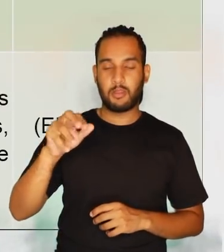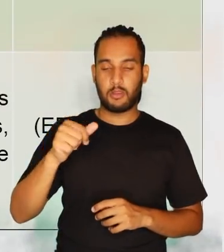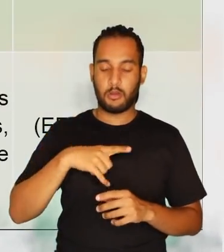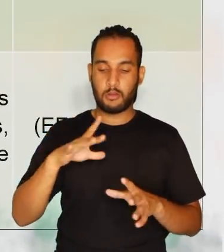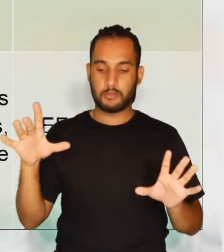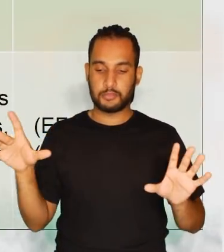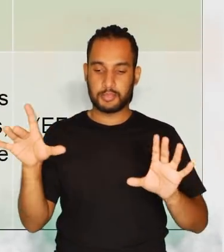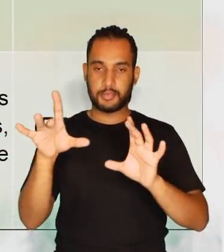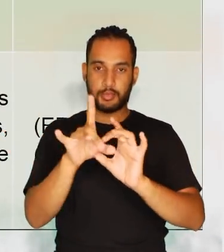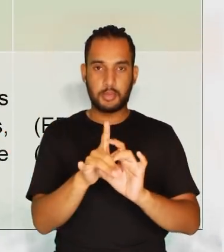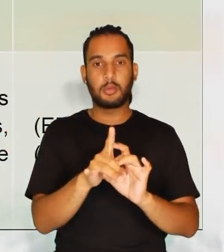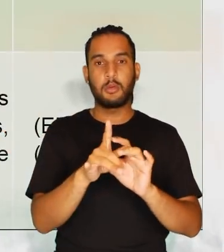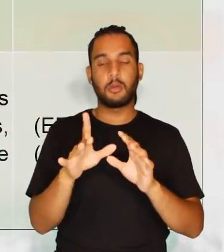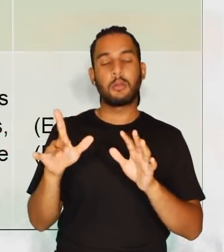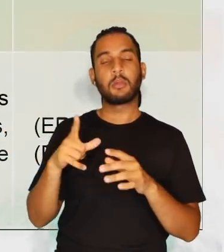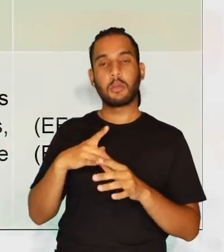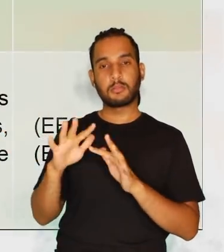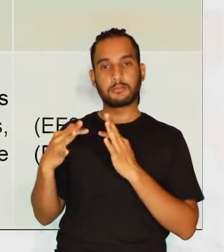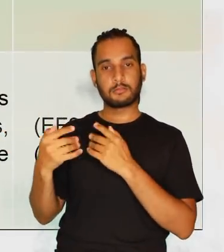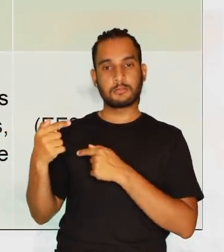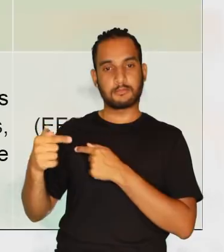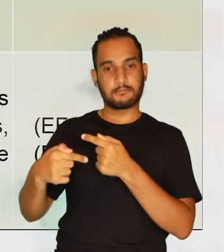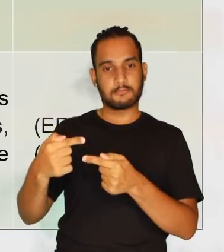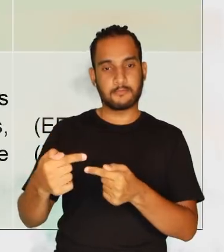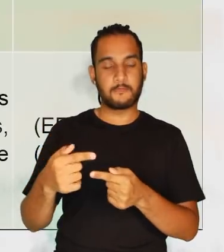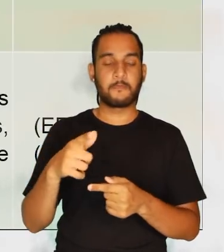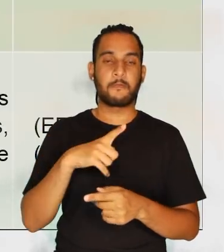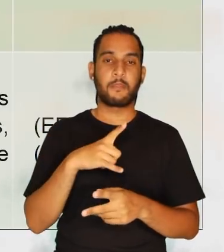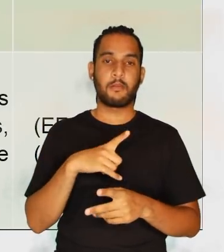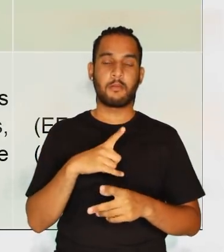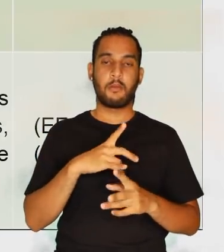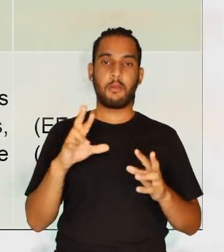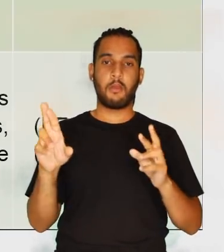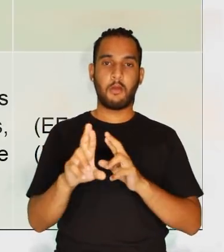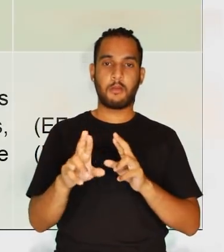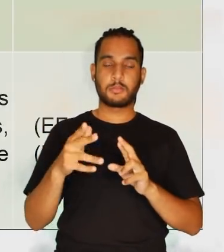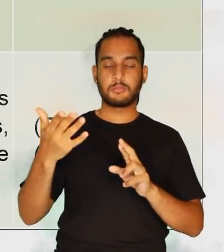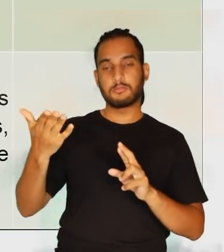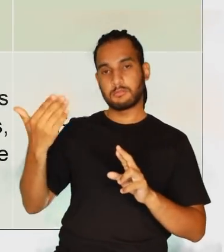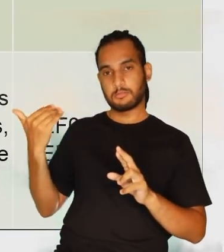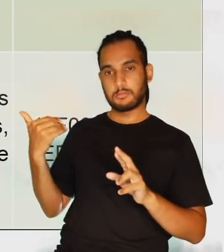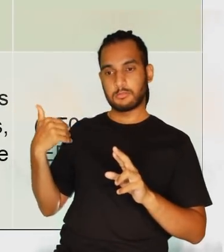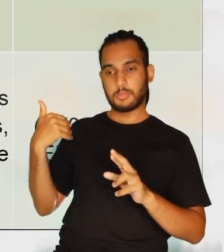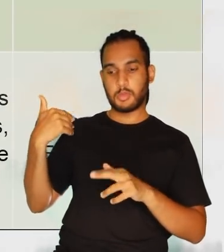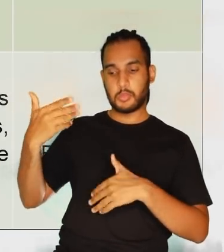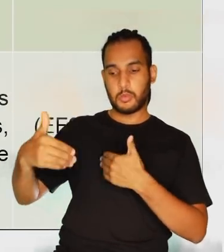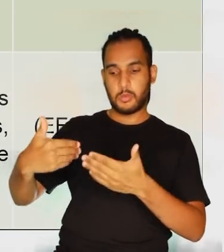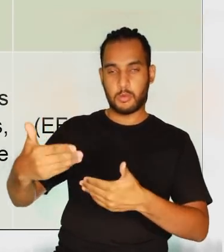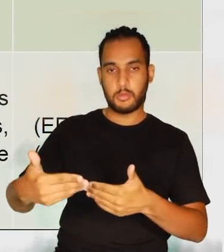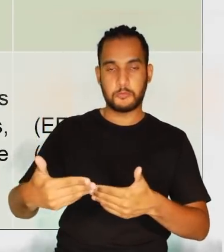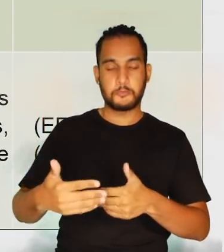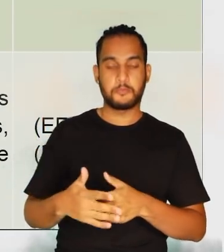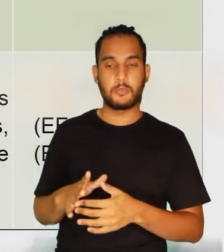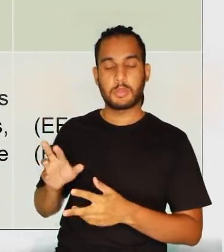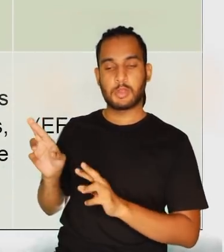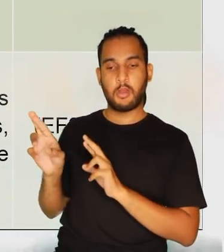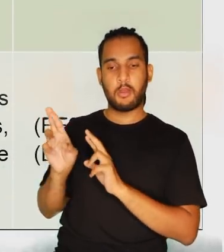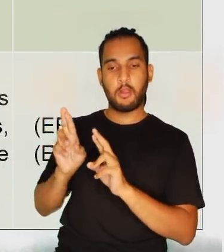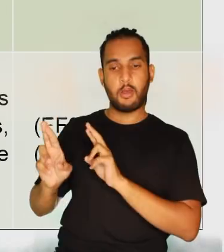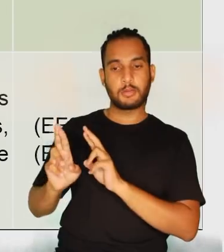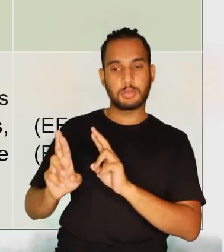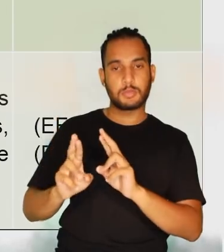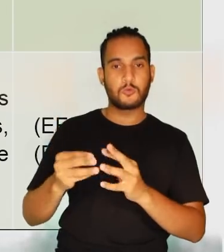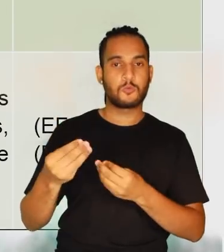transmissão das características hereditárias, estabelecendo relações entre ancestrais e descendentes.